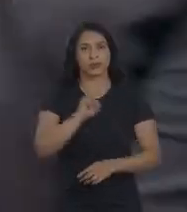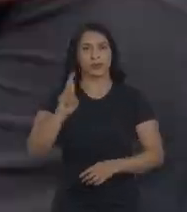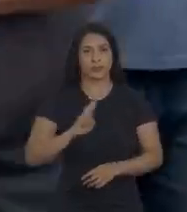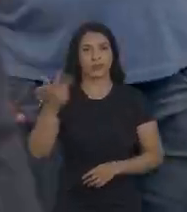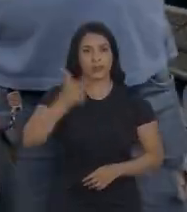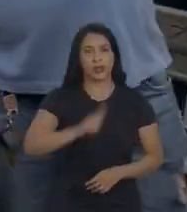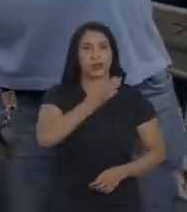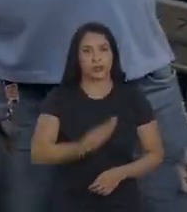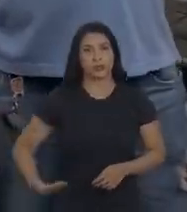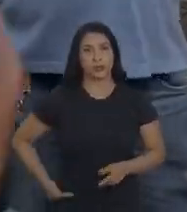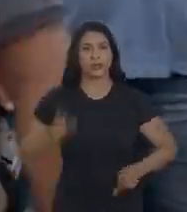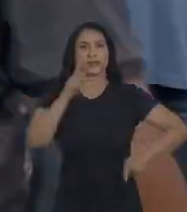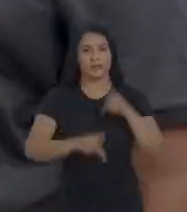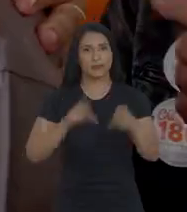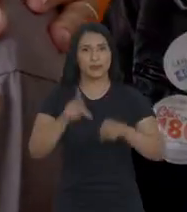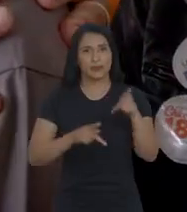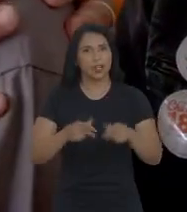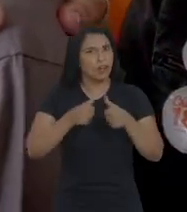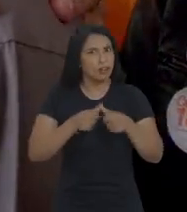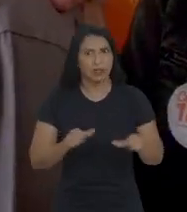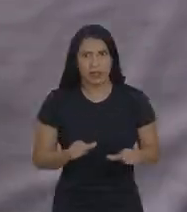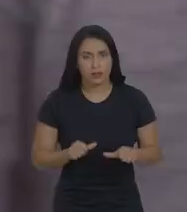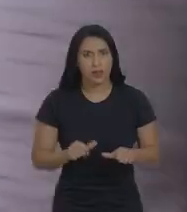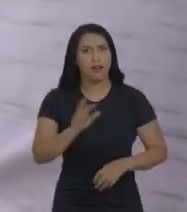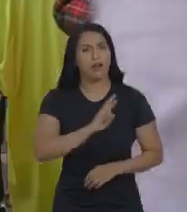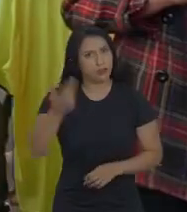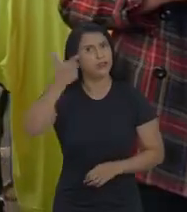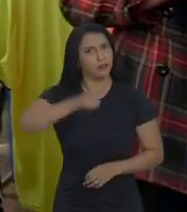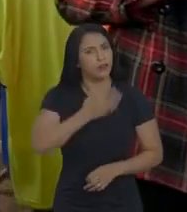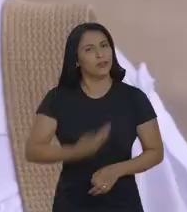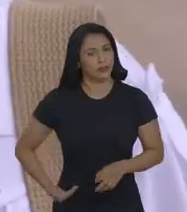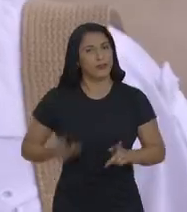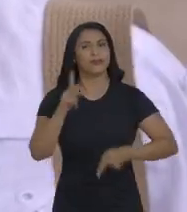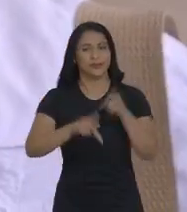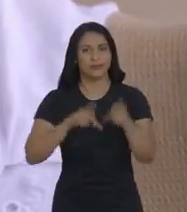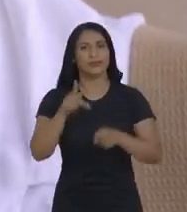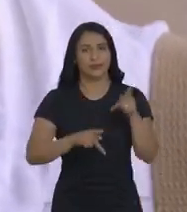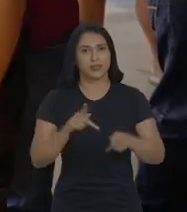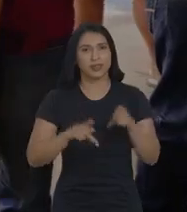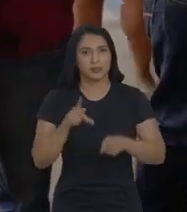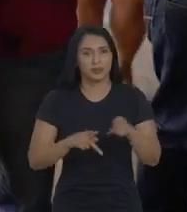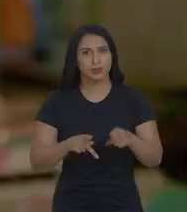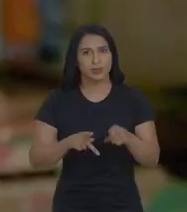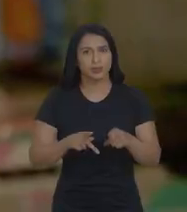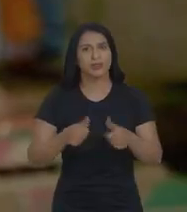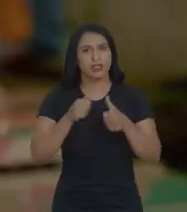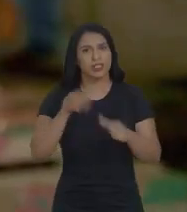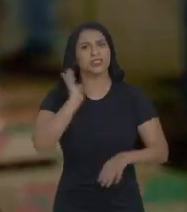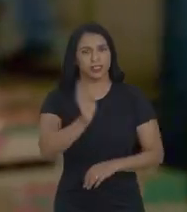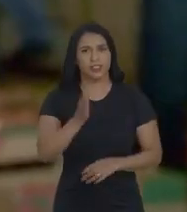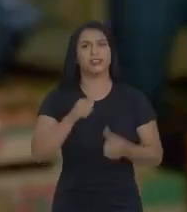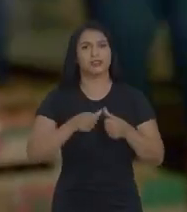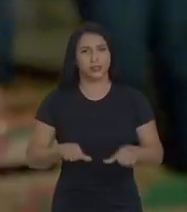Rodrigo, de novo, governador do povo! Ele tem que ficar, né? Rodrigo, de novo, governador do povo. O Hollenbeck ficar,